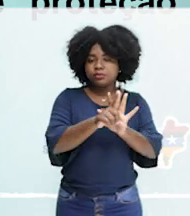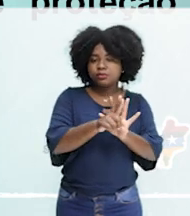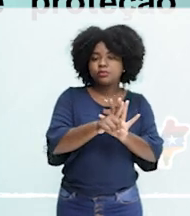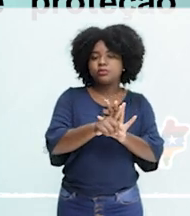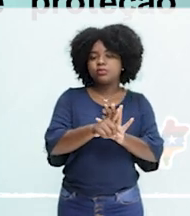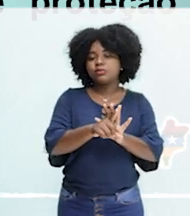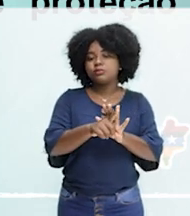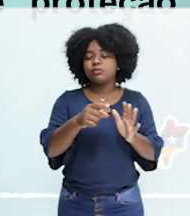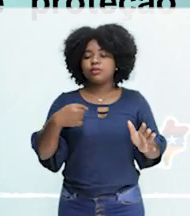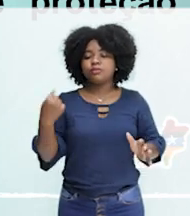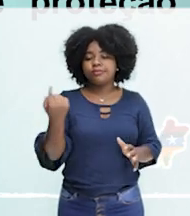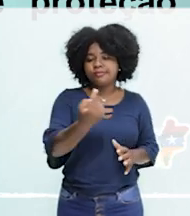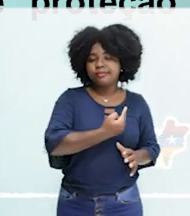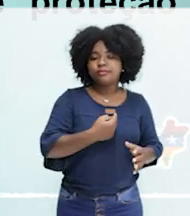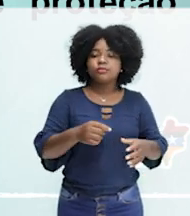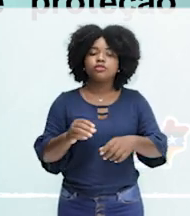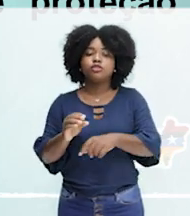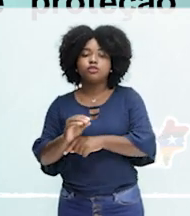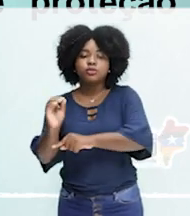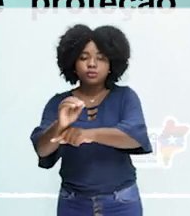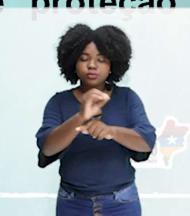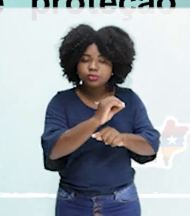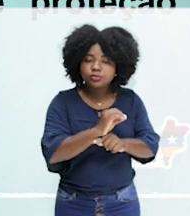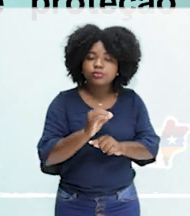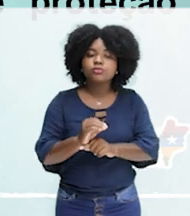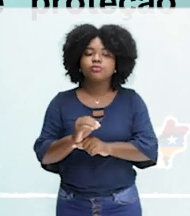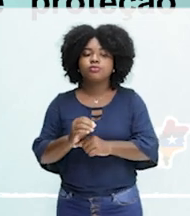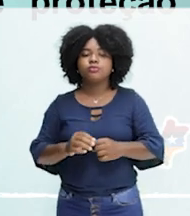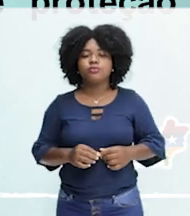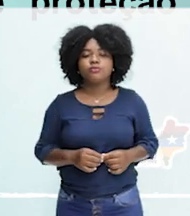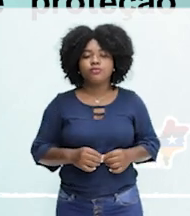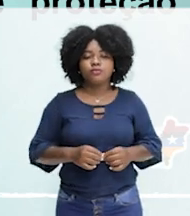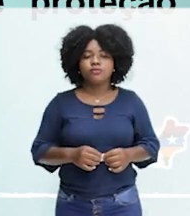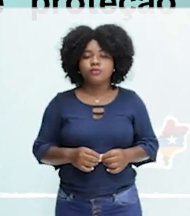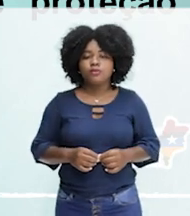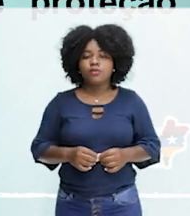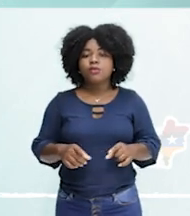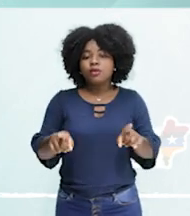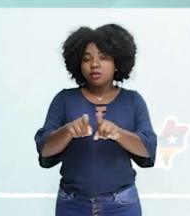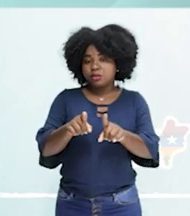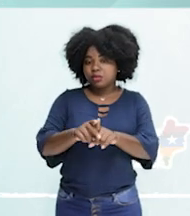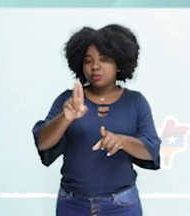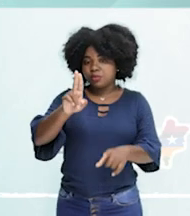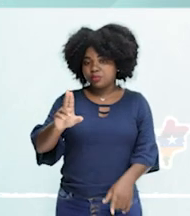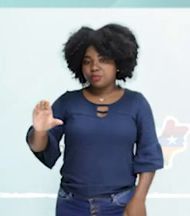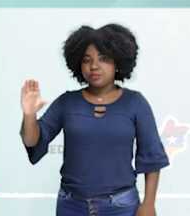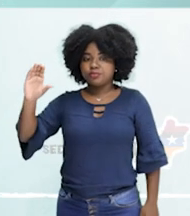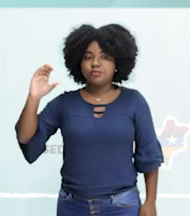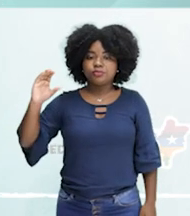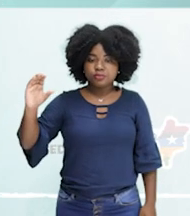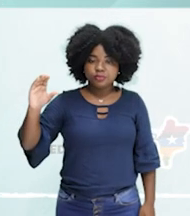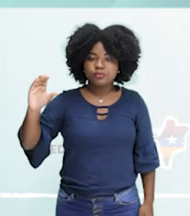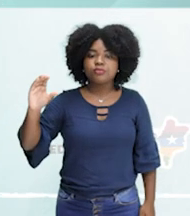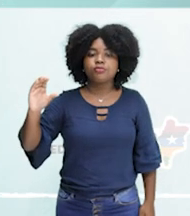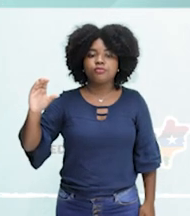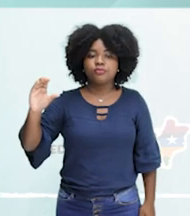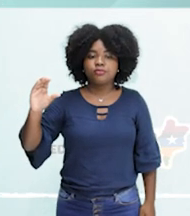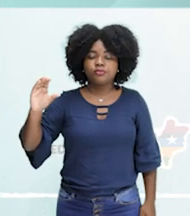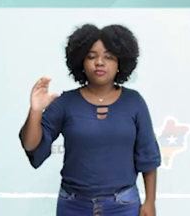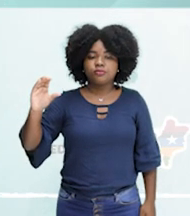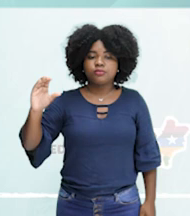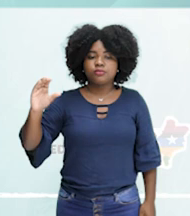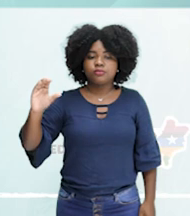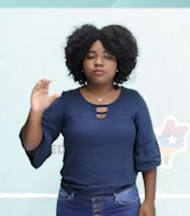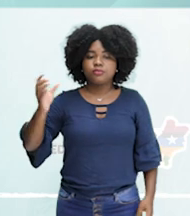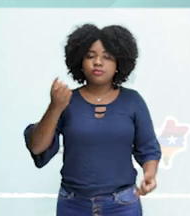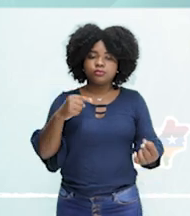futuras. Não esqueça isso, certo? Desenvolvimento sustentável. E no caso, está certo? Das unidades de conservação, elas têm